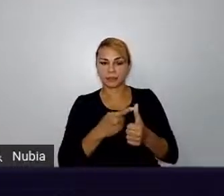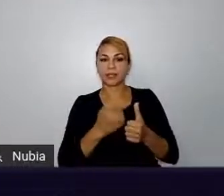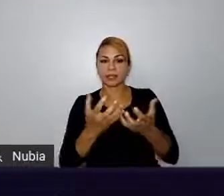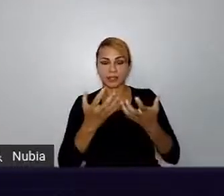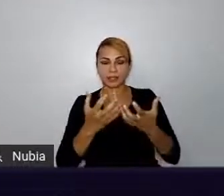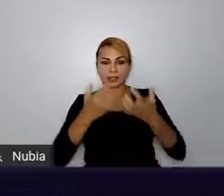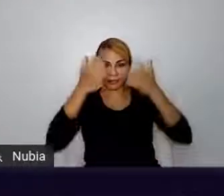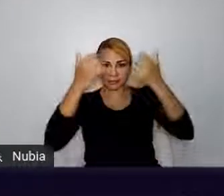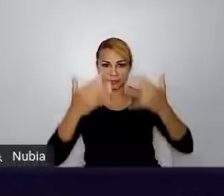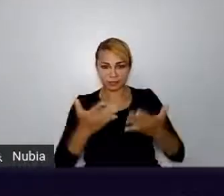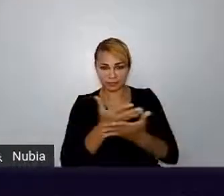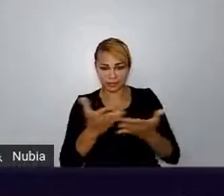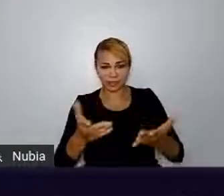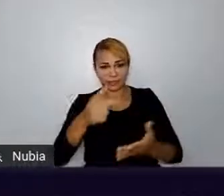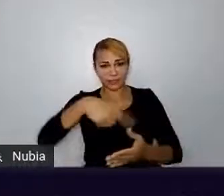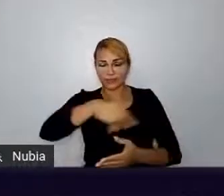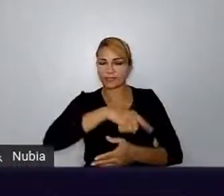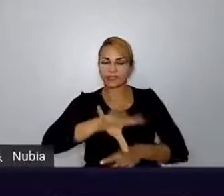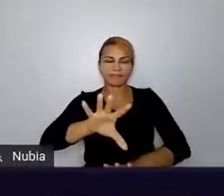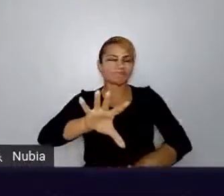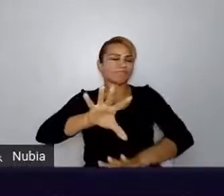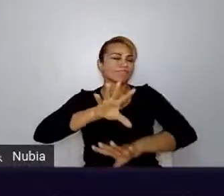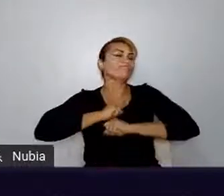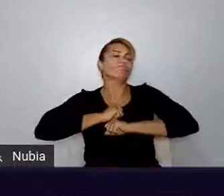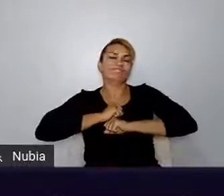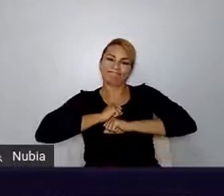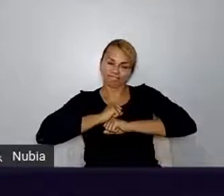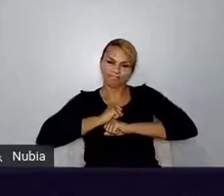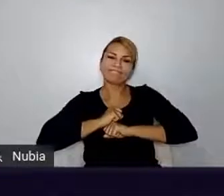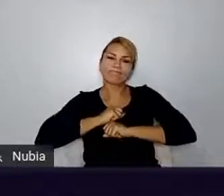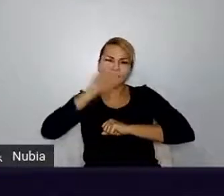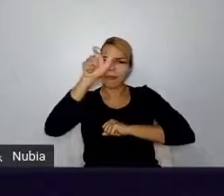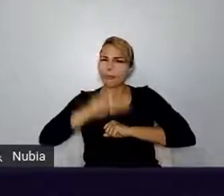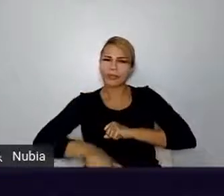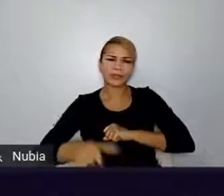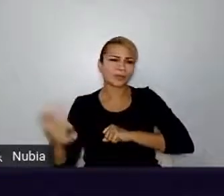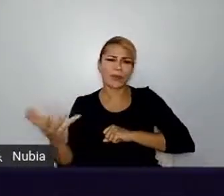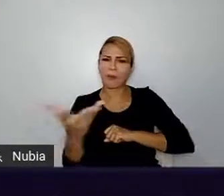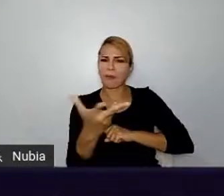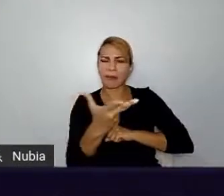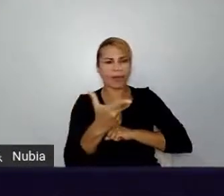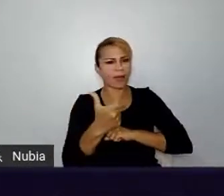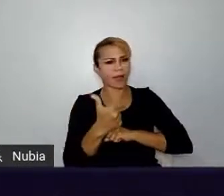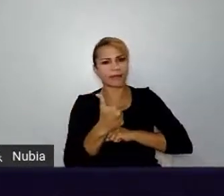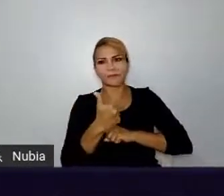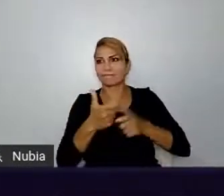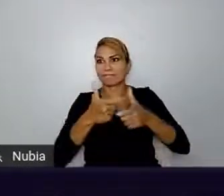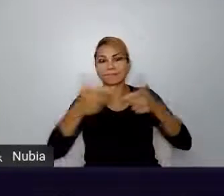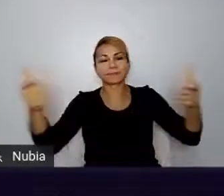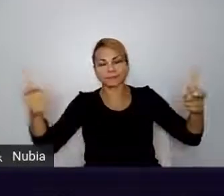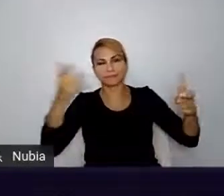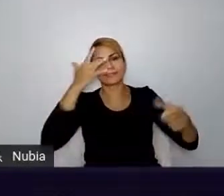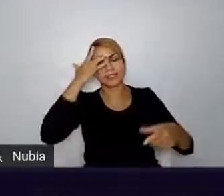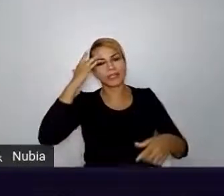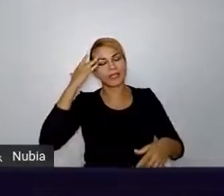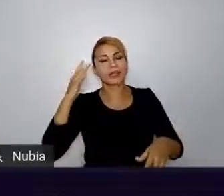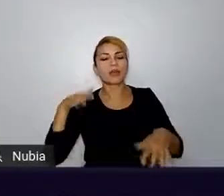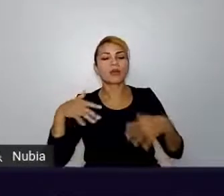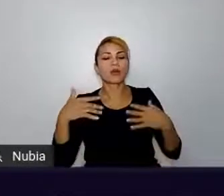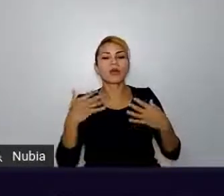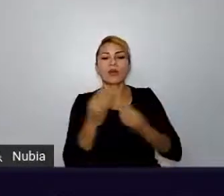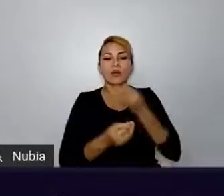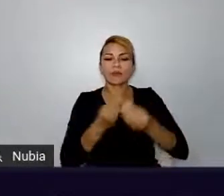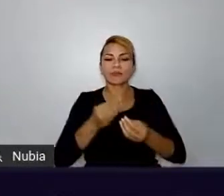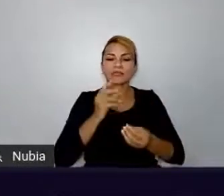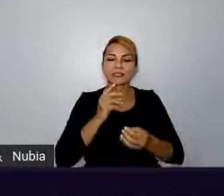uma inspiração para mim e para muita gente. qualquer maneira, de que maneira você continua buscando melhorar a comunicação e lidar com